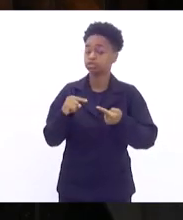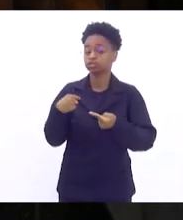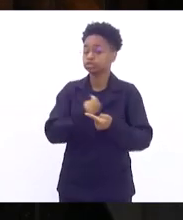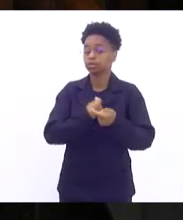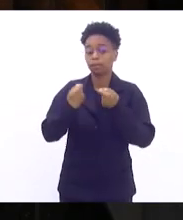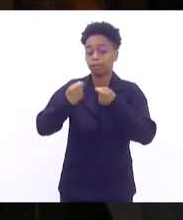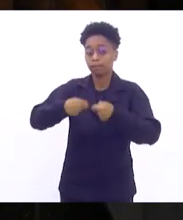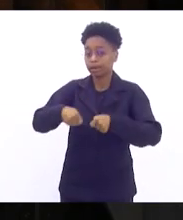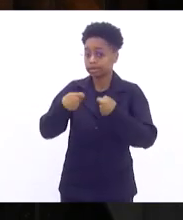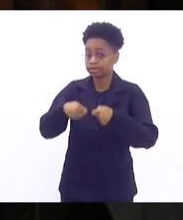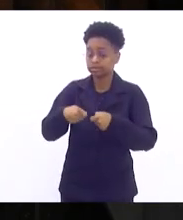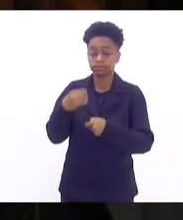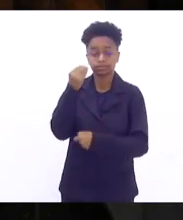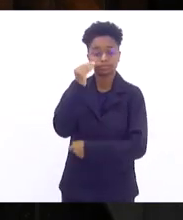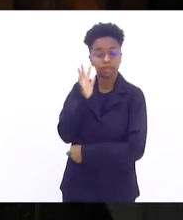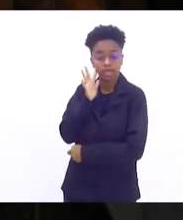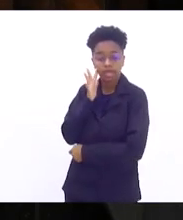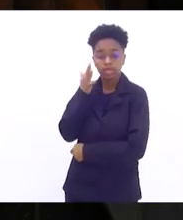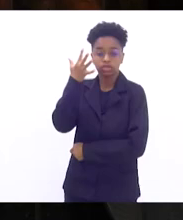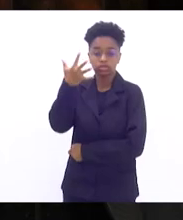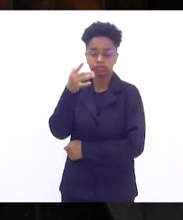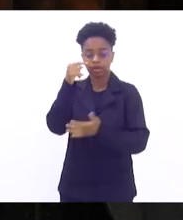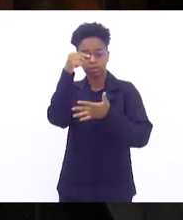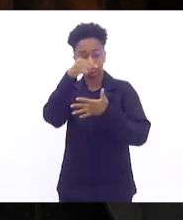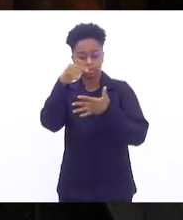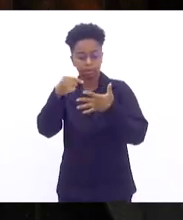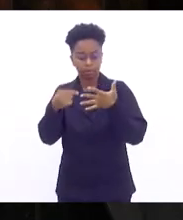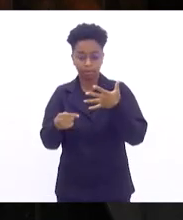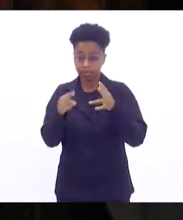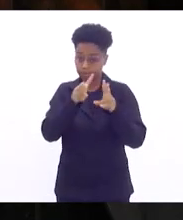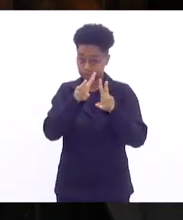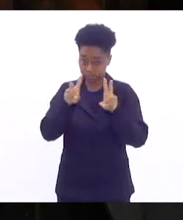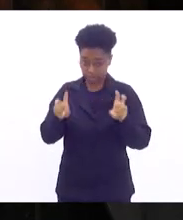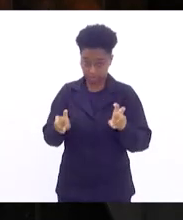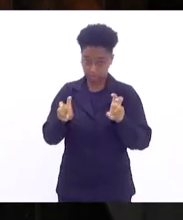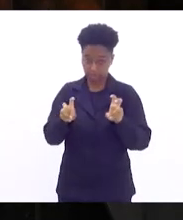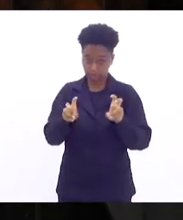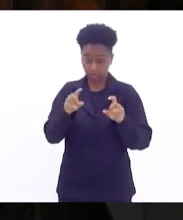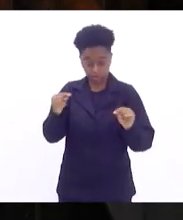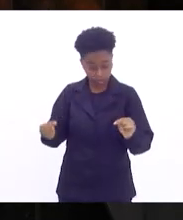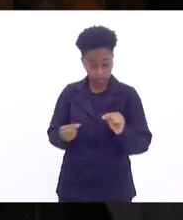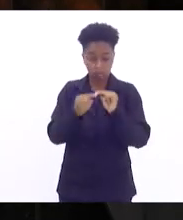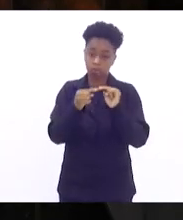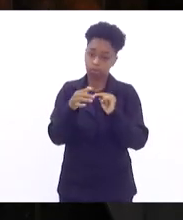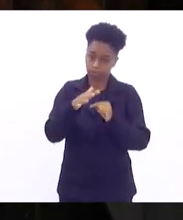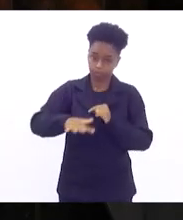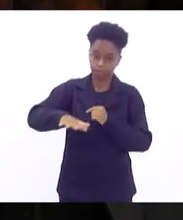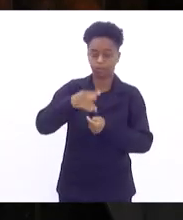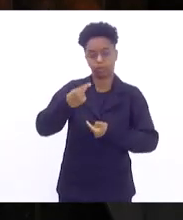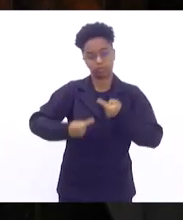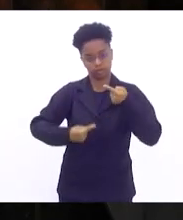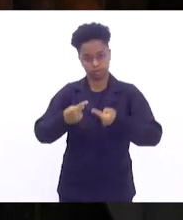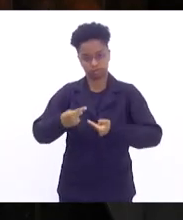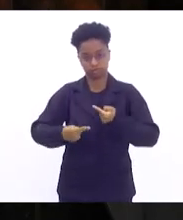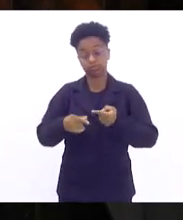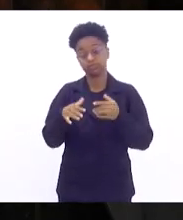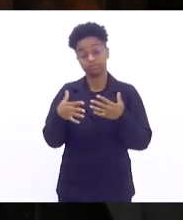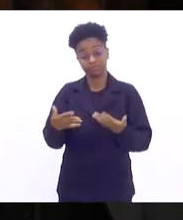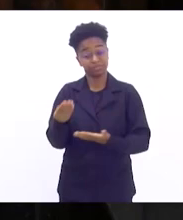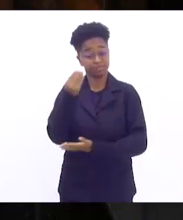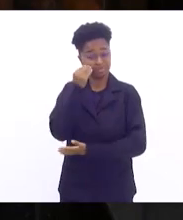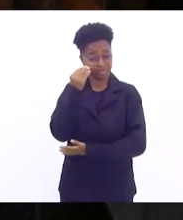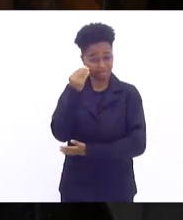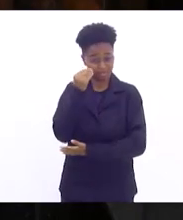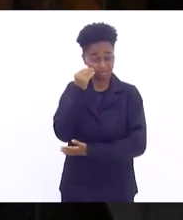solucionar as questões pela política e buscar o máximo